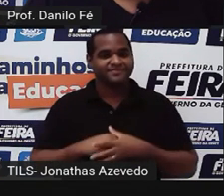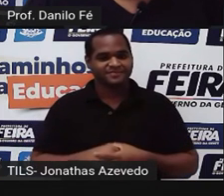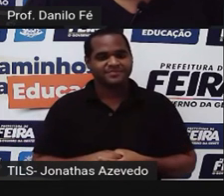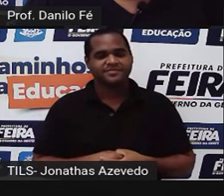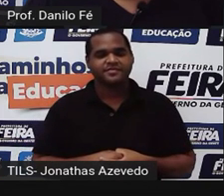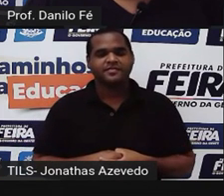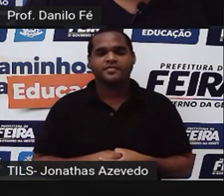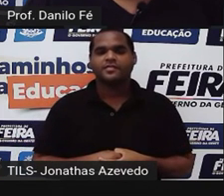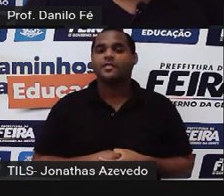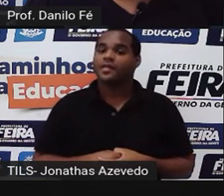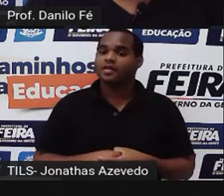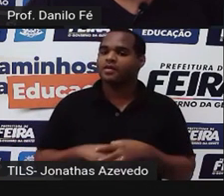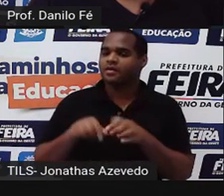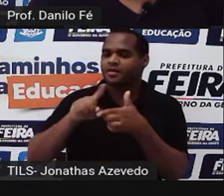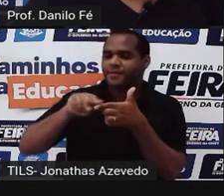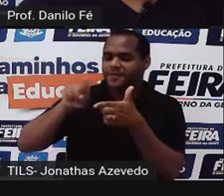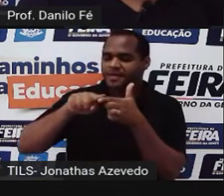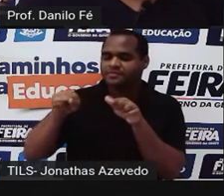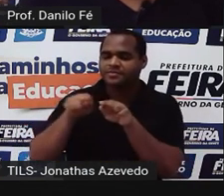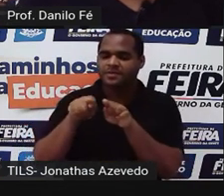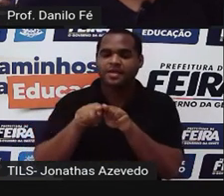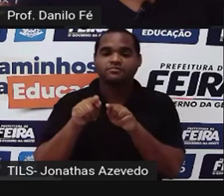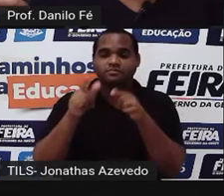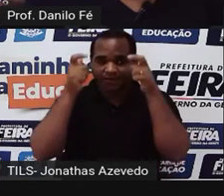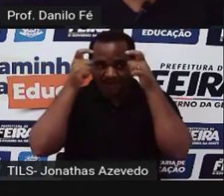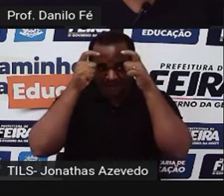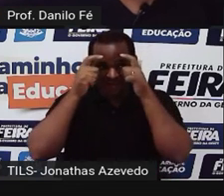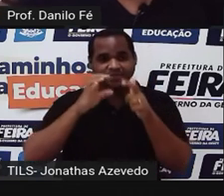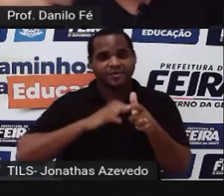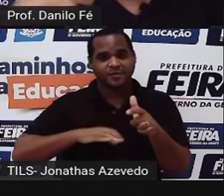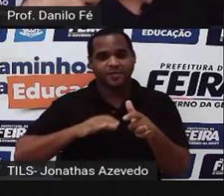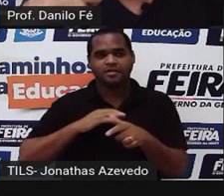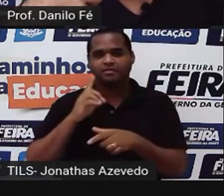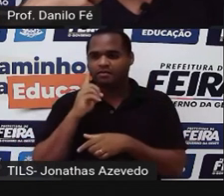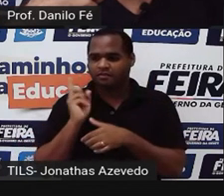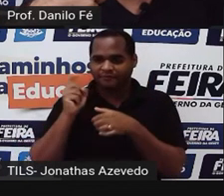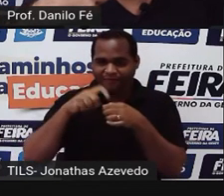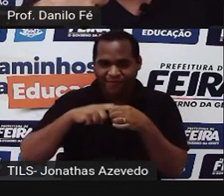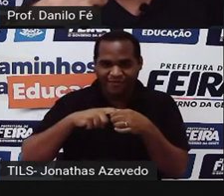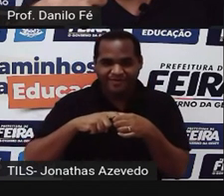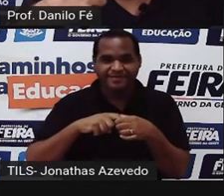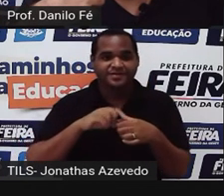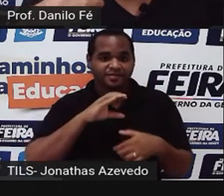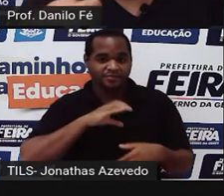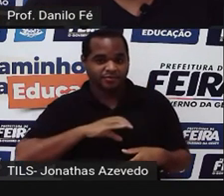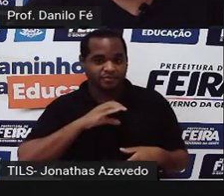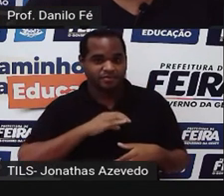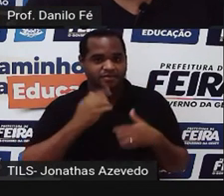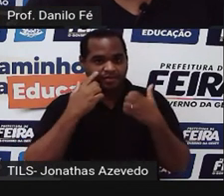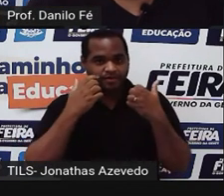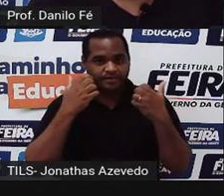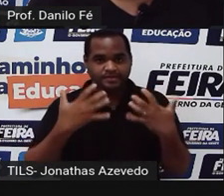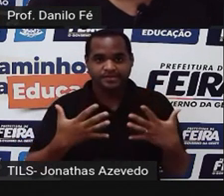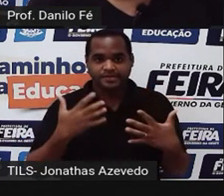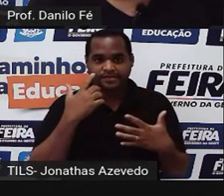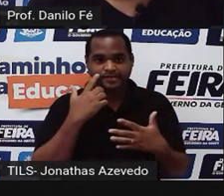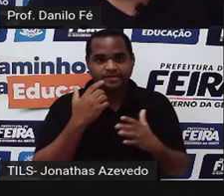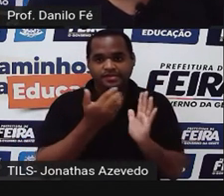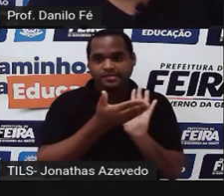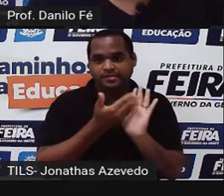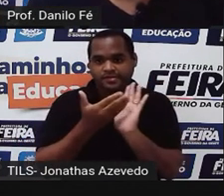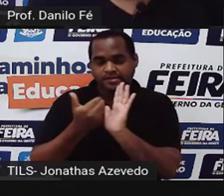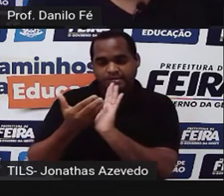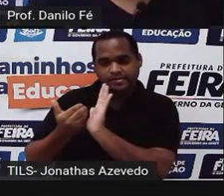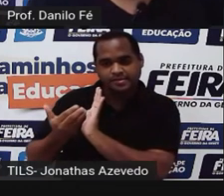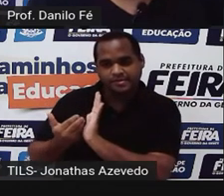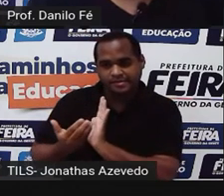Houve também um problema que, quando o rei de Portugal volta para Portugal, faz um saque de tudo que tinha